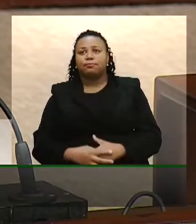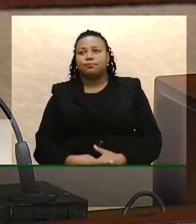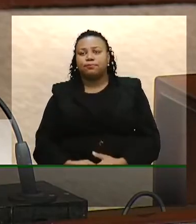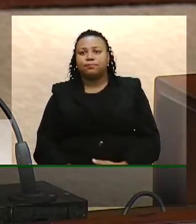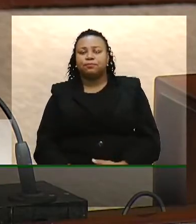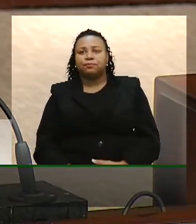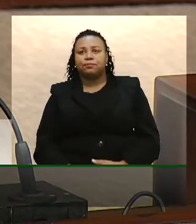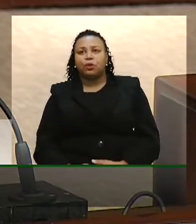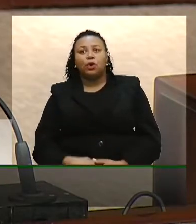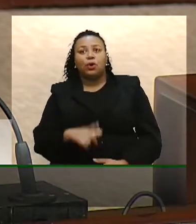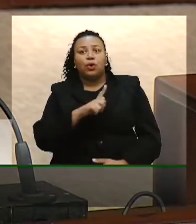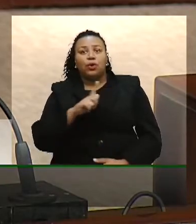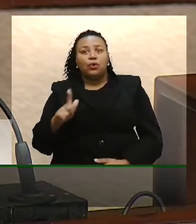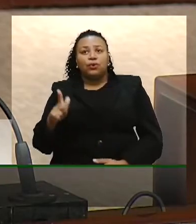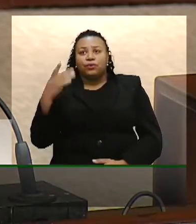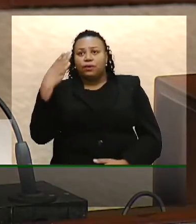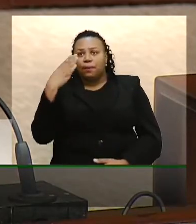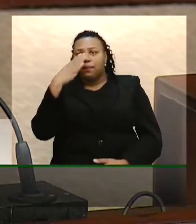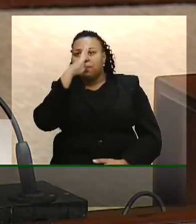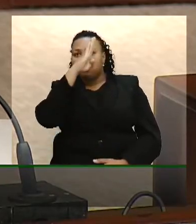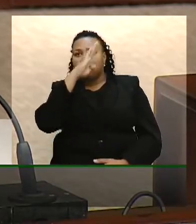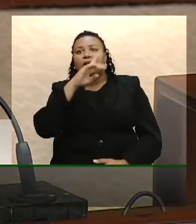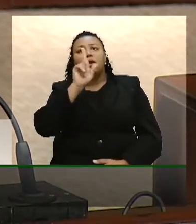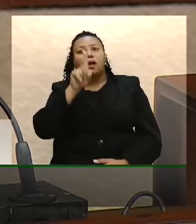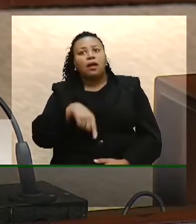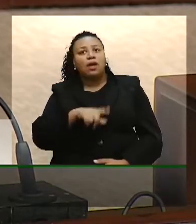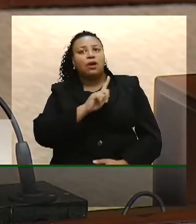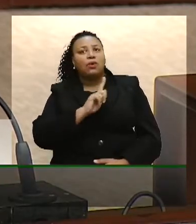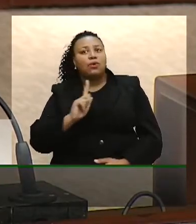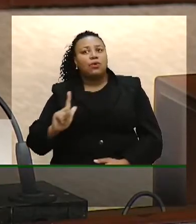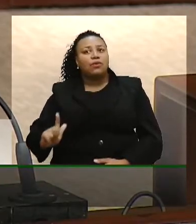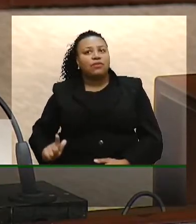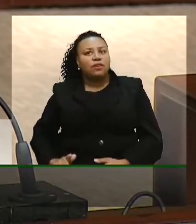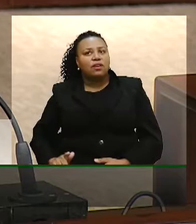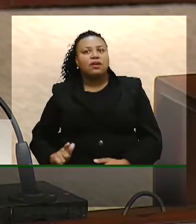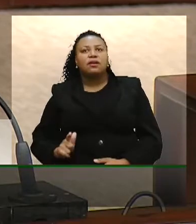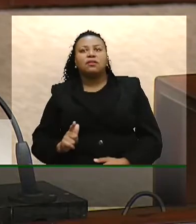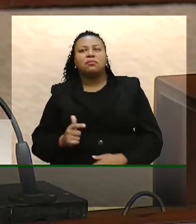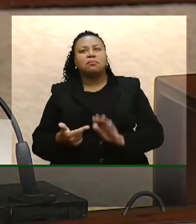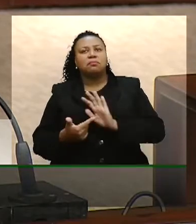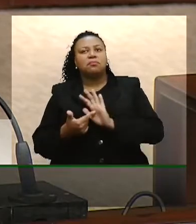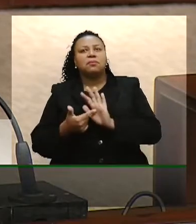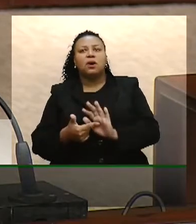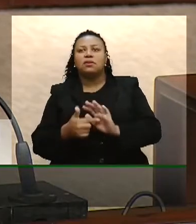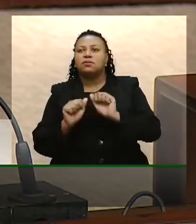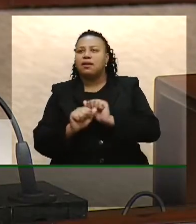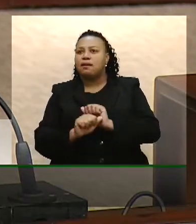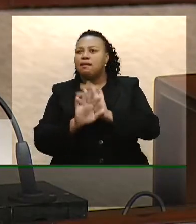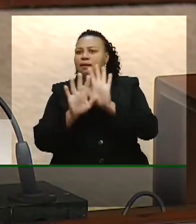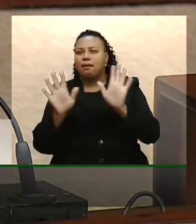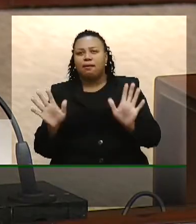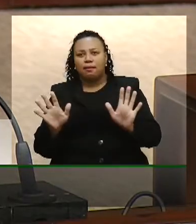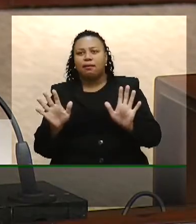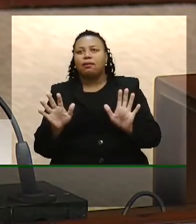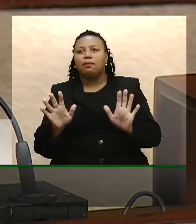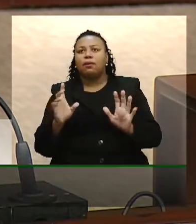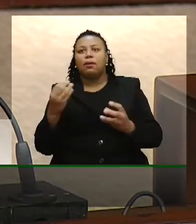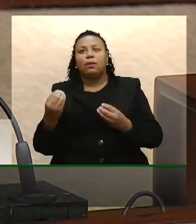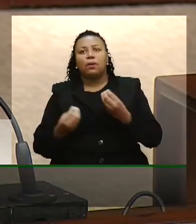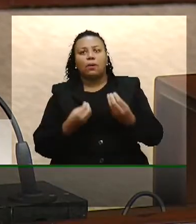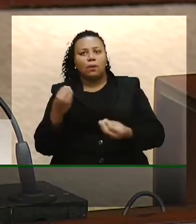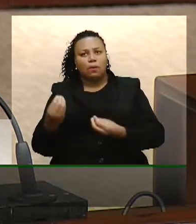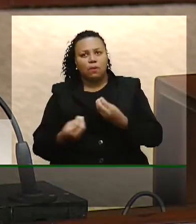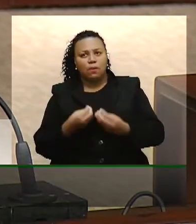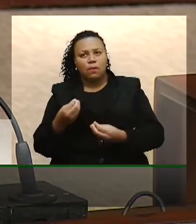O governo Bolsonaro, ele é um governo que deixa muito claro a sua posição